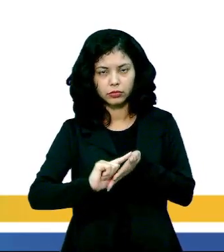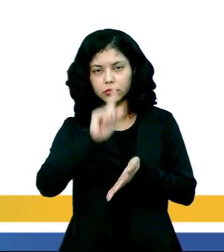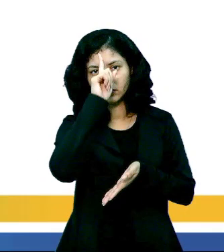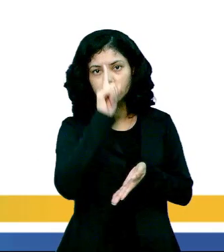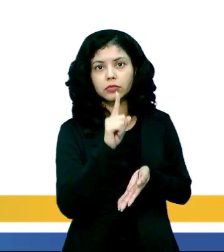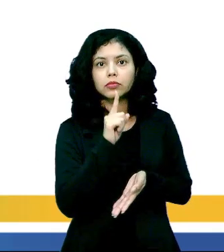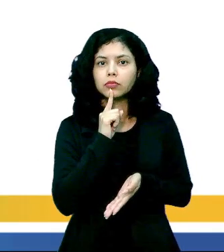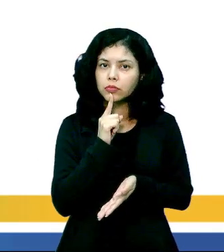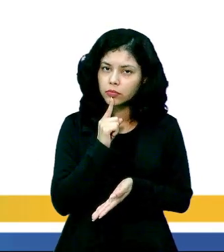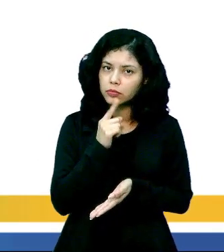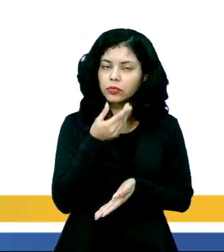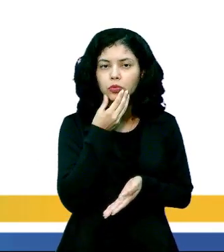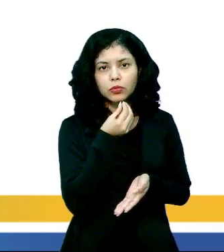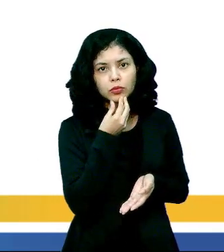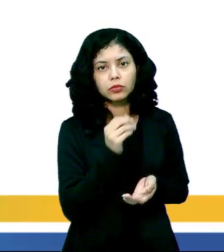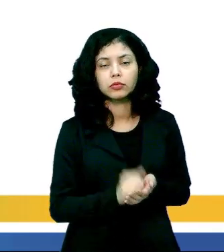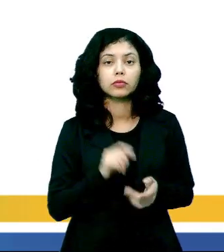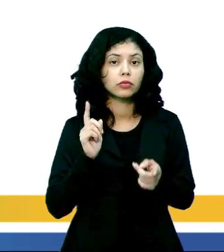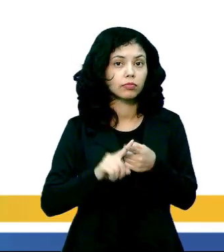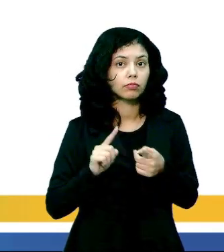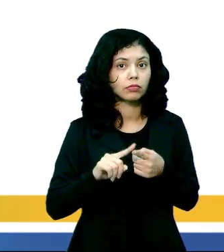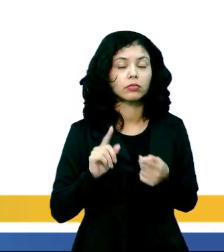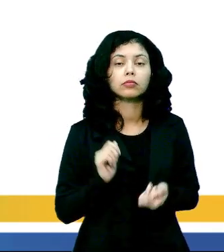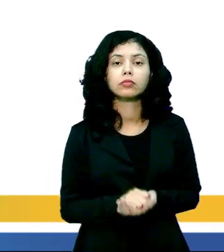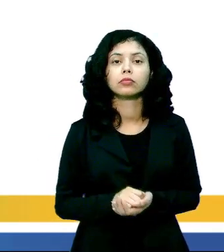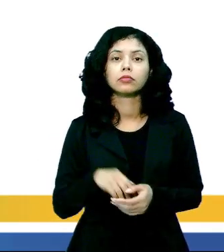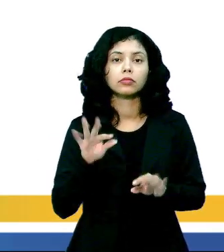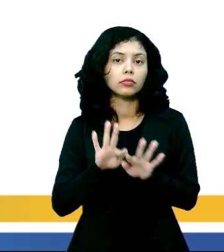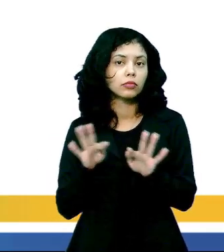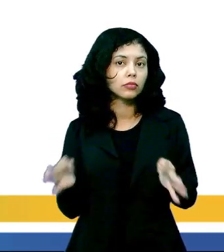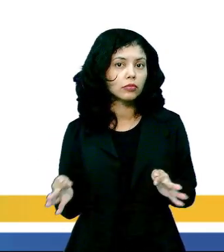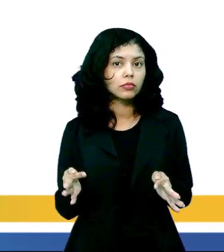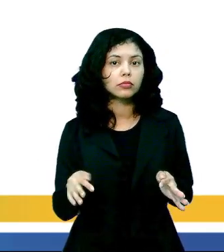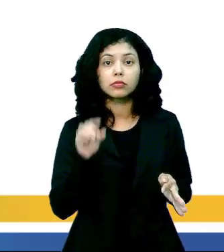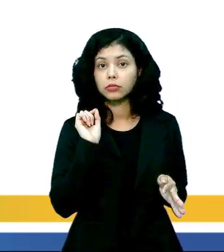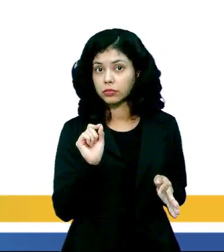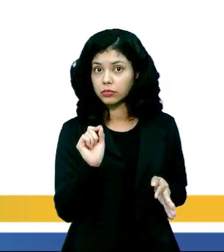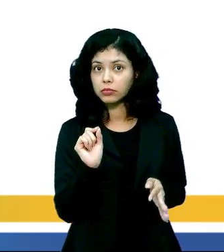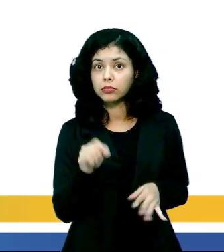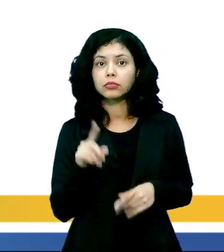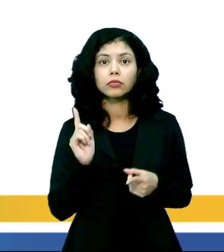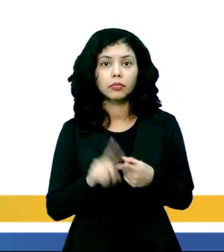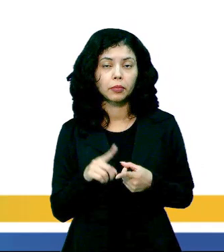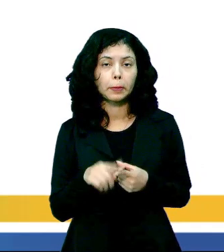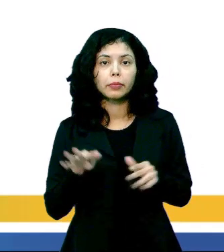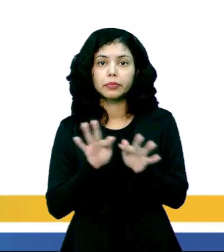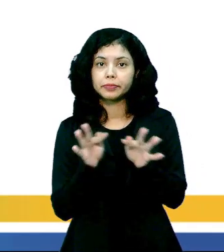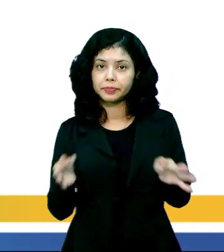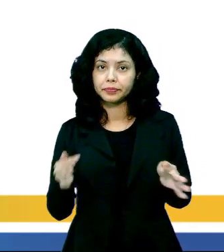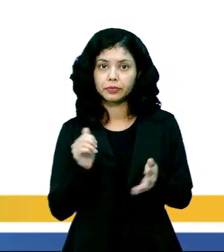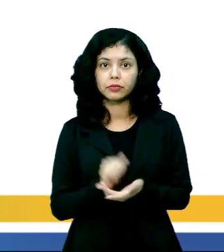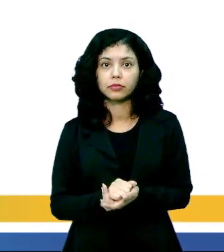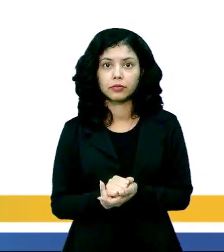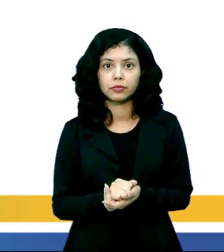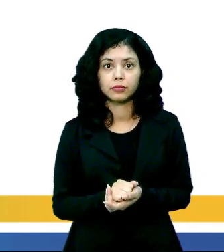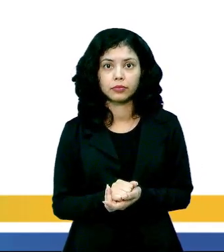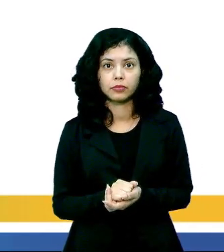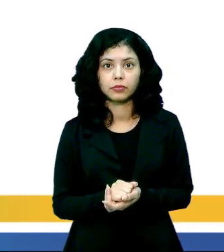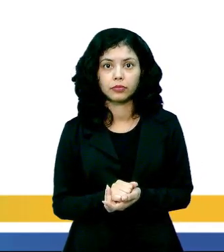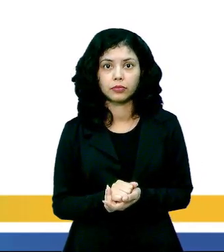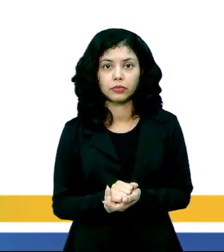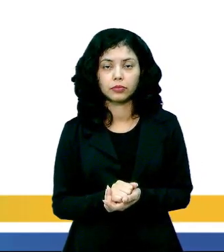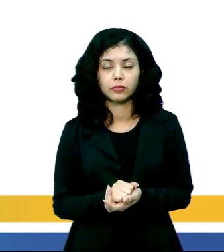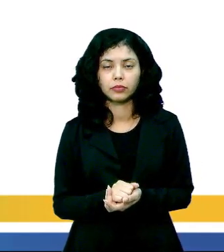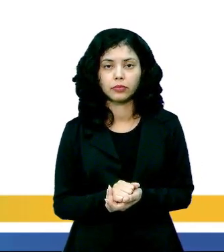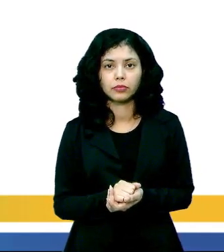figura masculina? Isso não é feito. Simplesmente por conta do quê? Porque simplesmente que isso,